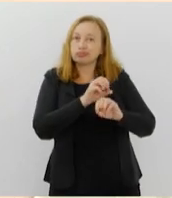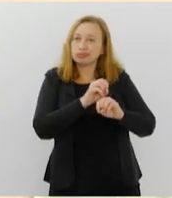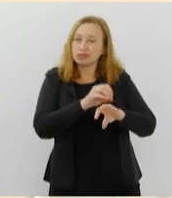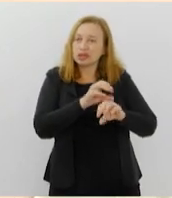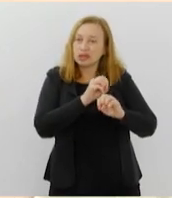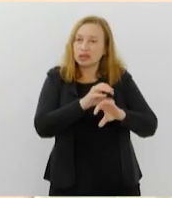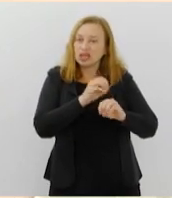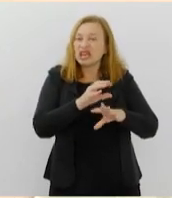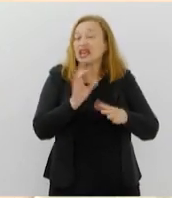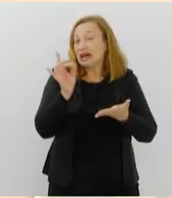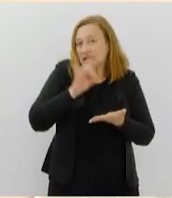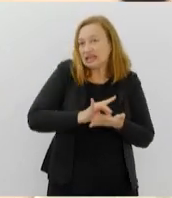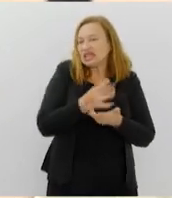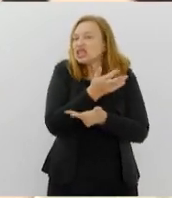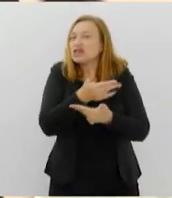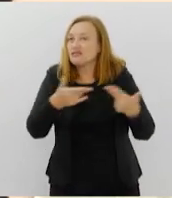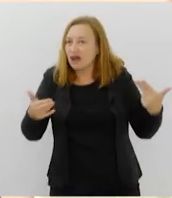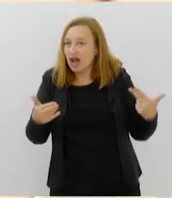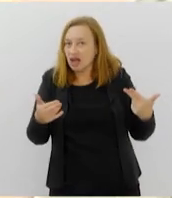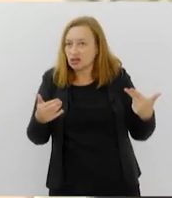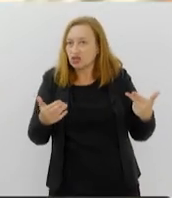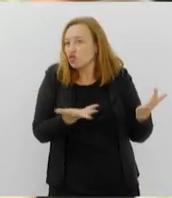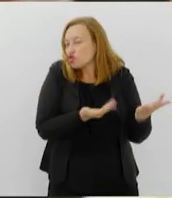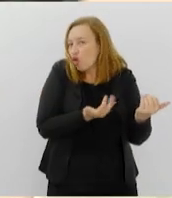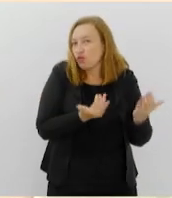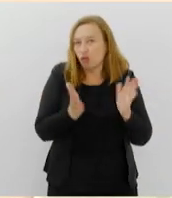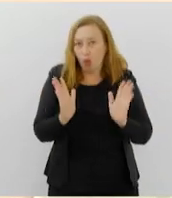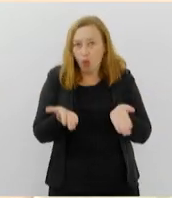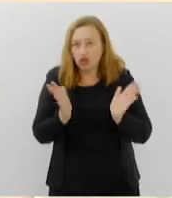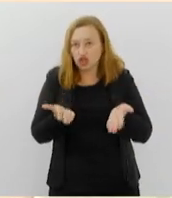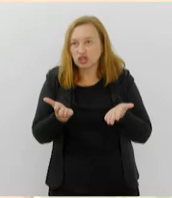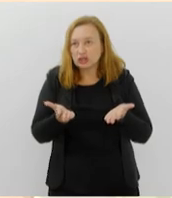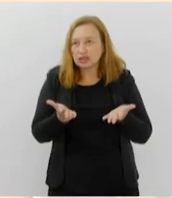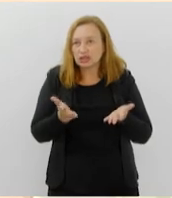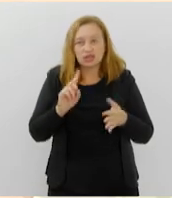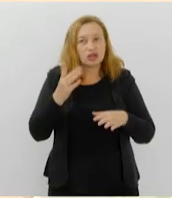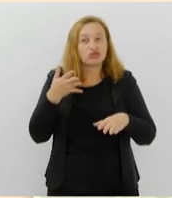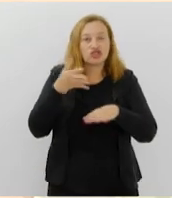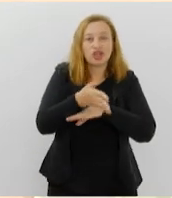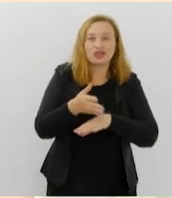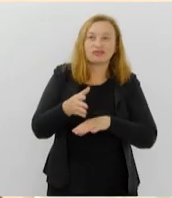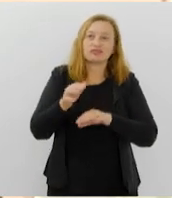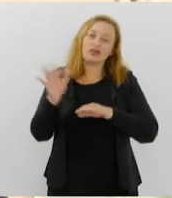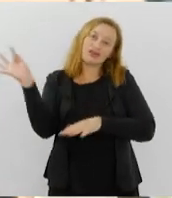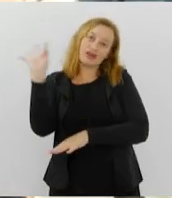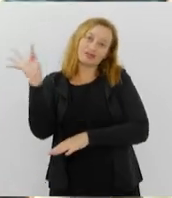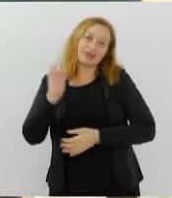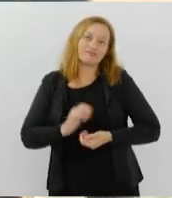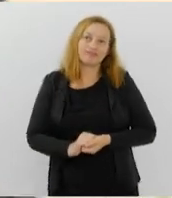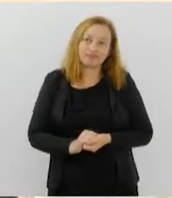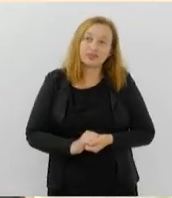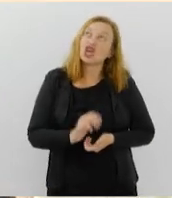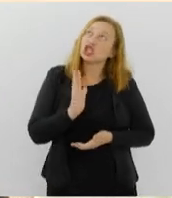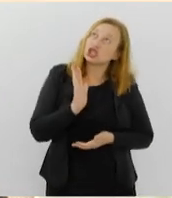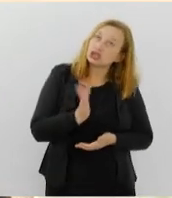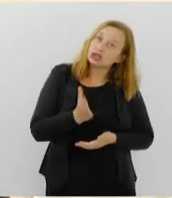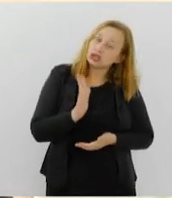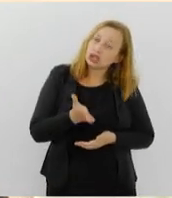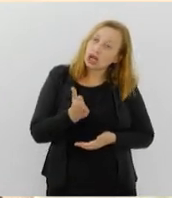realidade é que muitos dos nossos jovens hoje não chegam à faculdade. Já